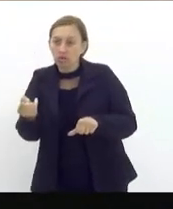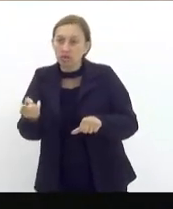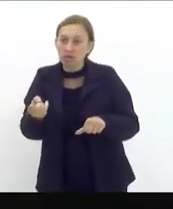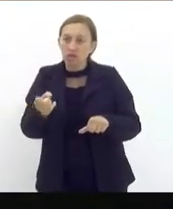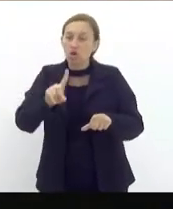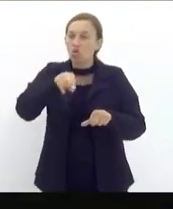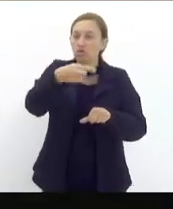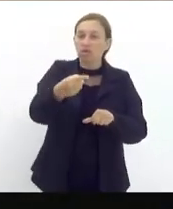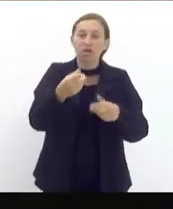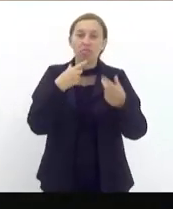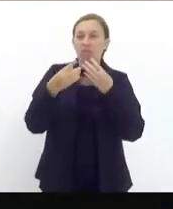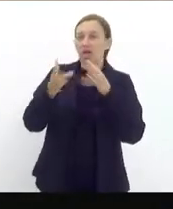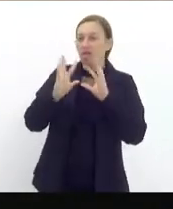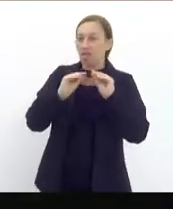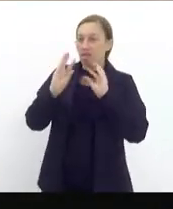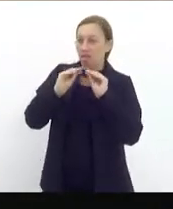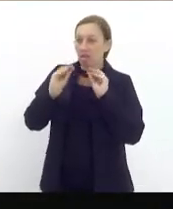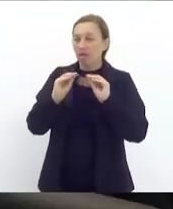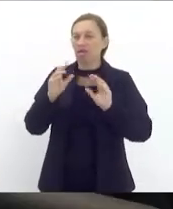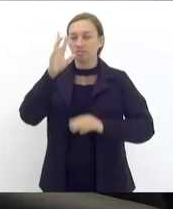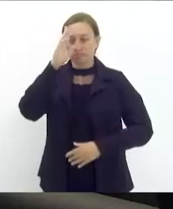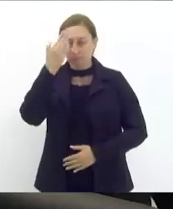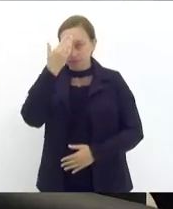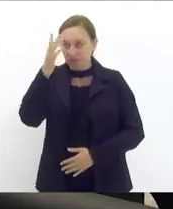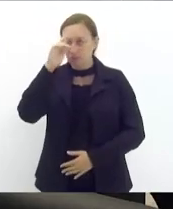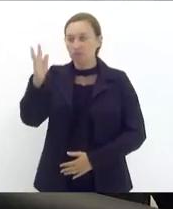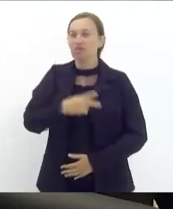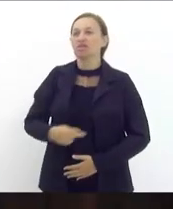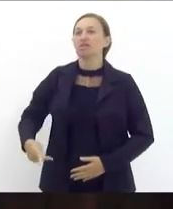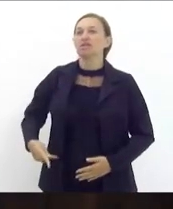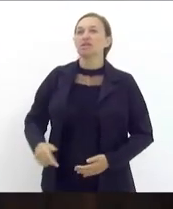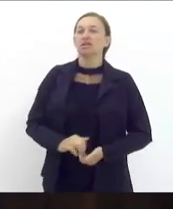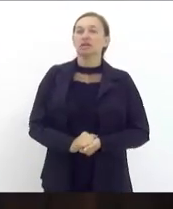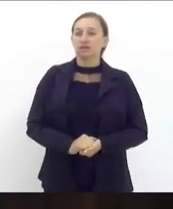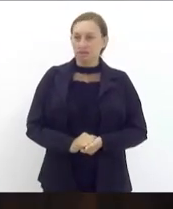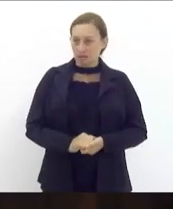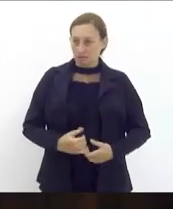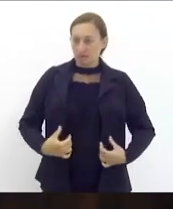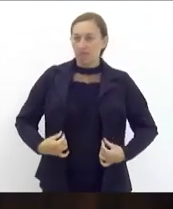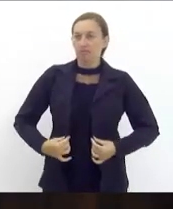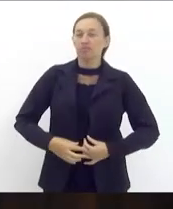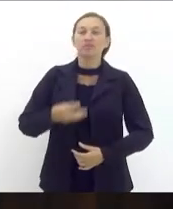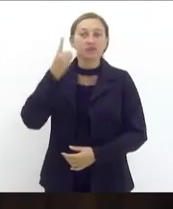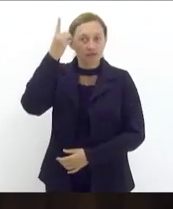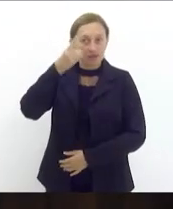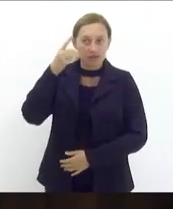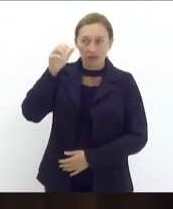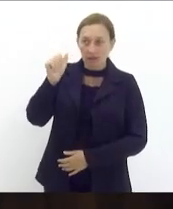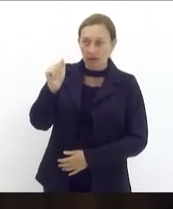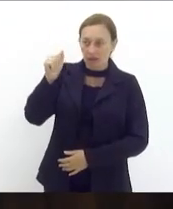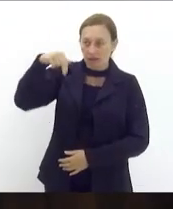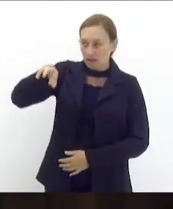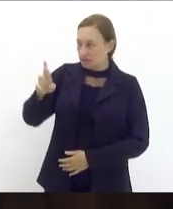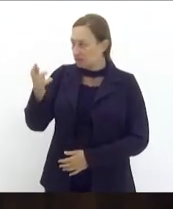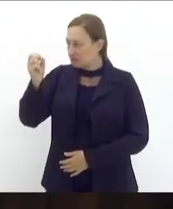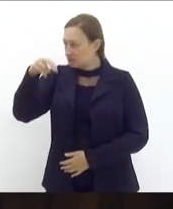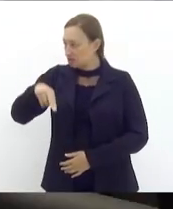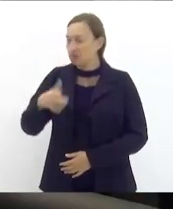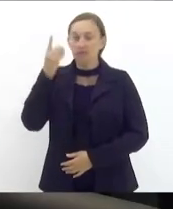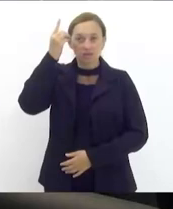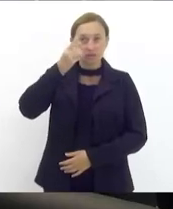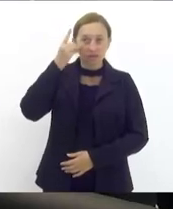é tudo falácia muito obrigado presidente muito obrigado deputado Anderson deputado senhor